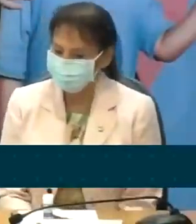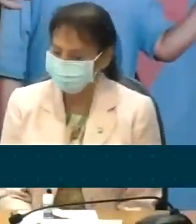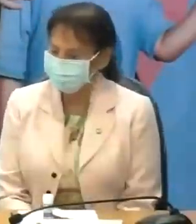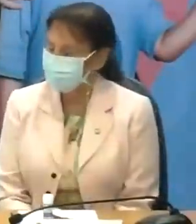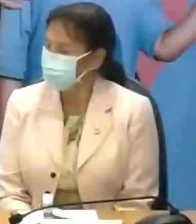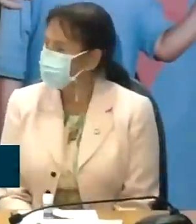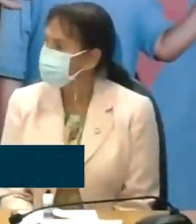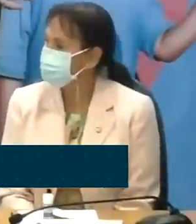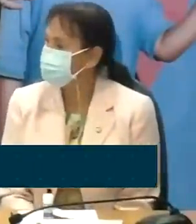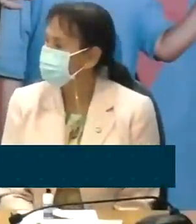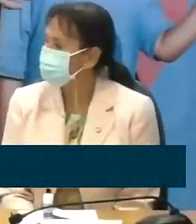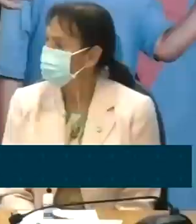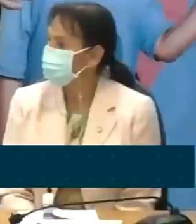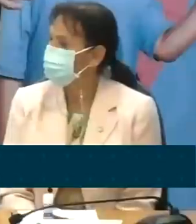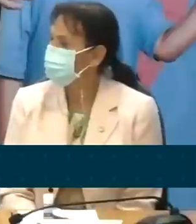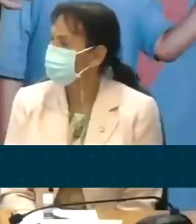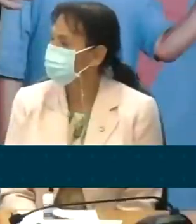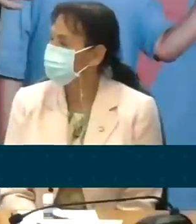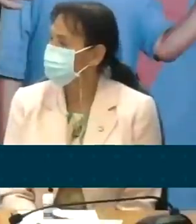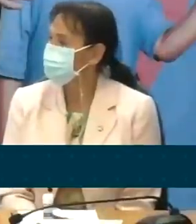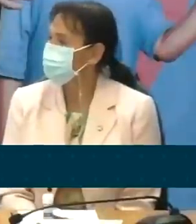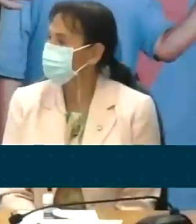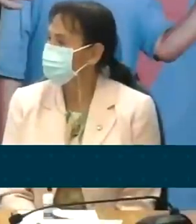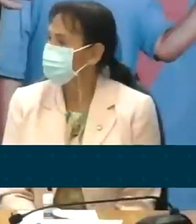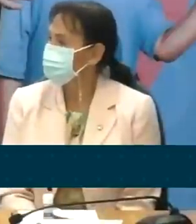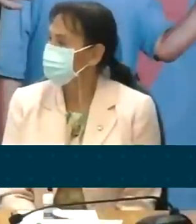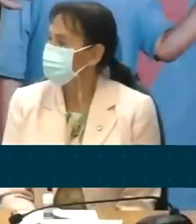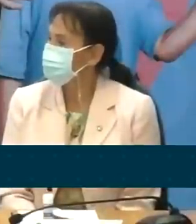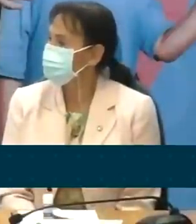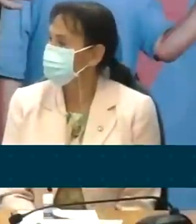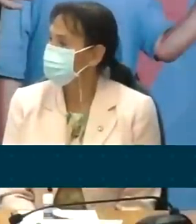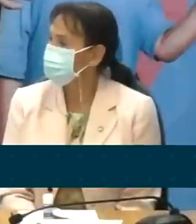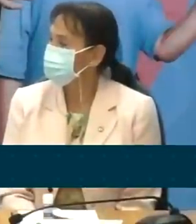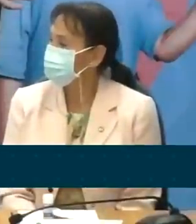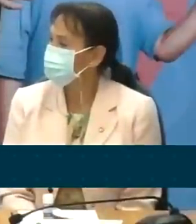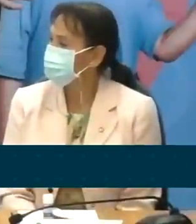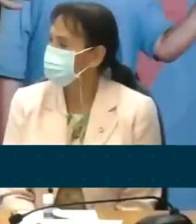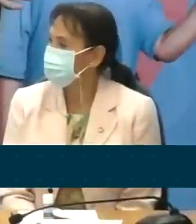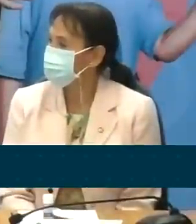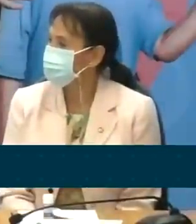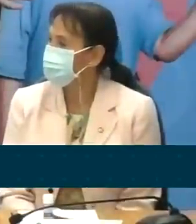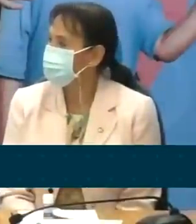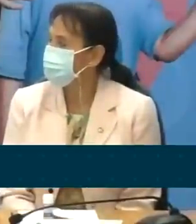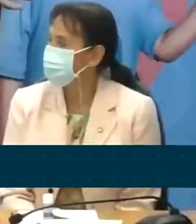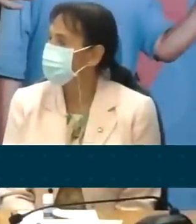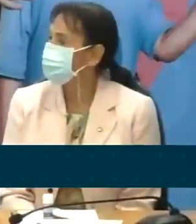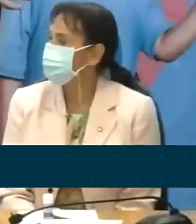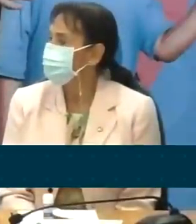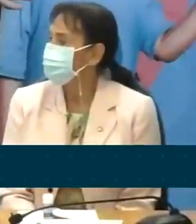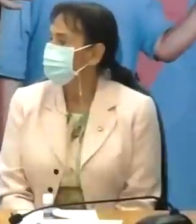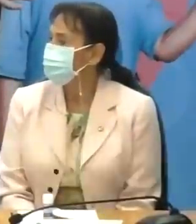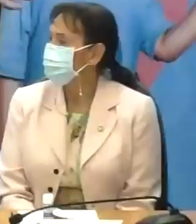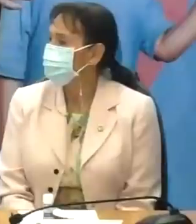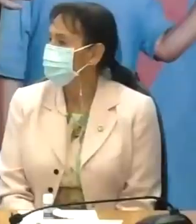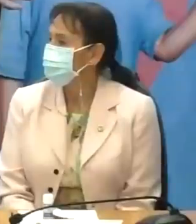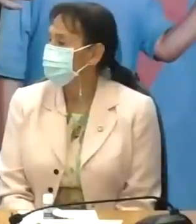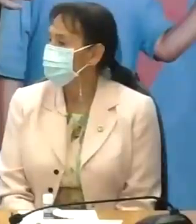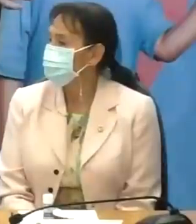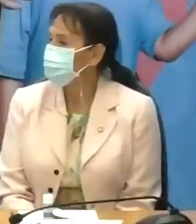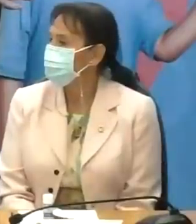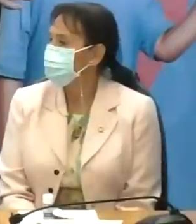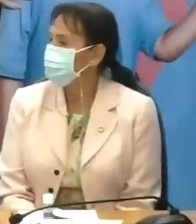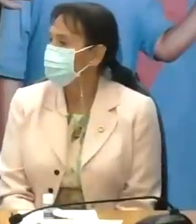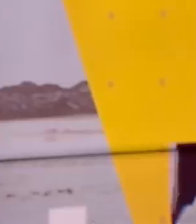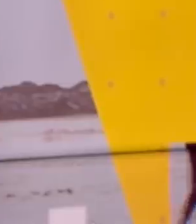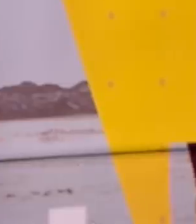UBSs, para que eles possam com efetividade qualificar toda a equipe de saúde